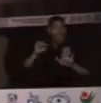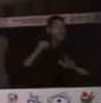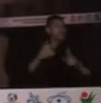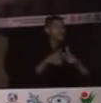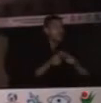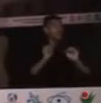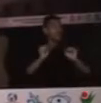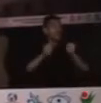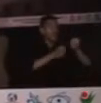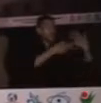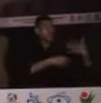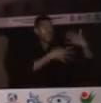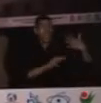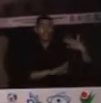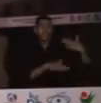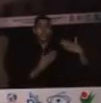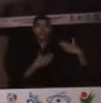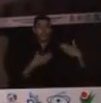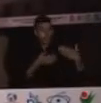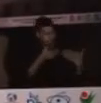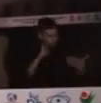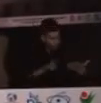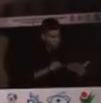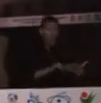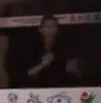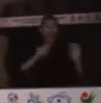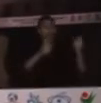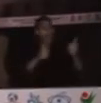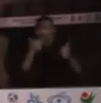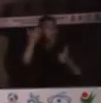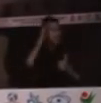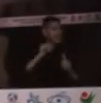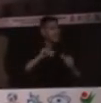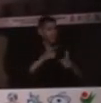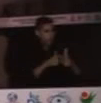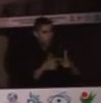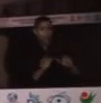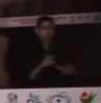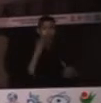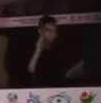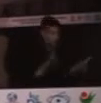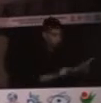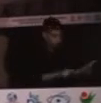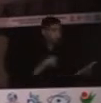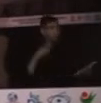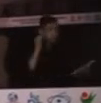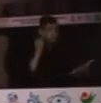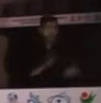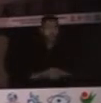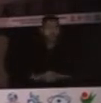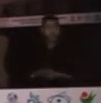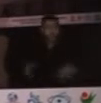chat Que daí eu consigo Saber se está Se estou com algum Problema técnico Eu vou começar A